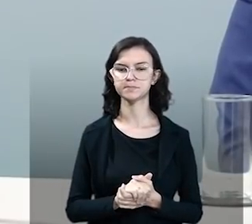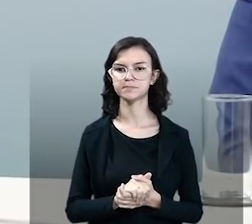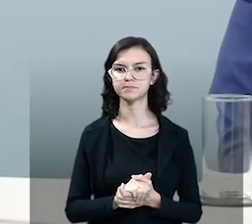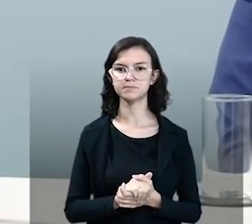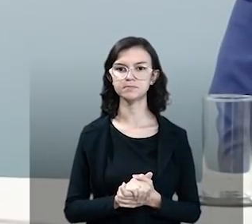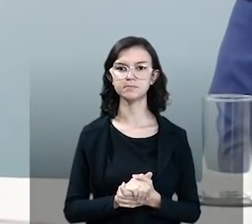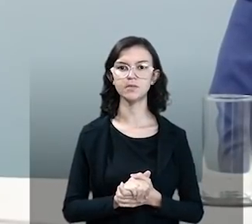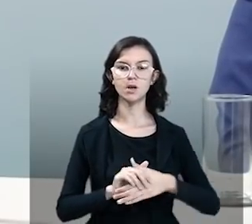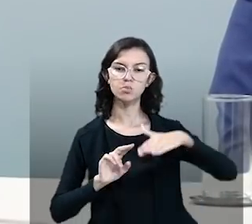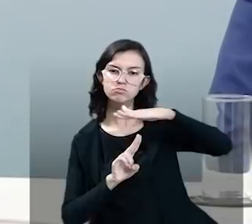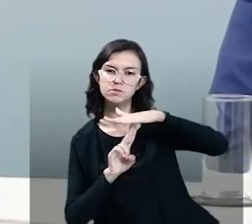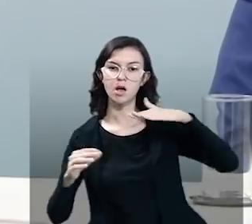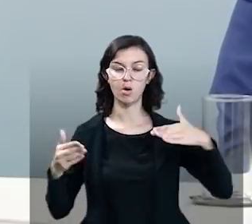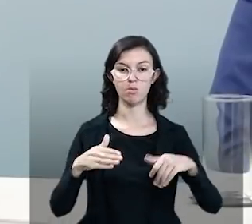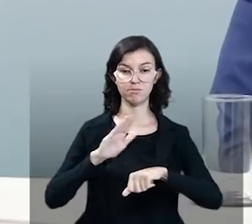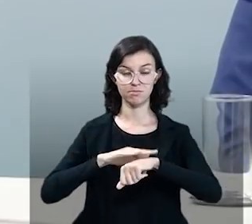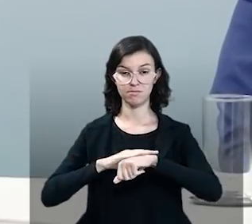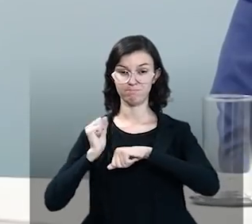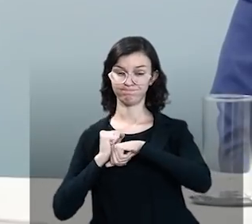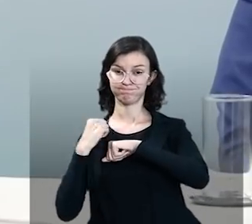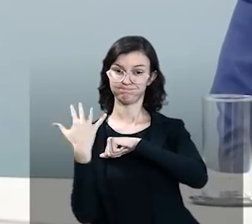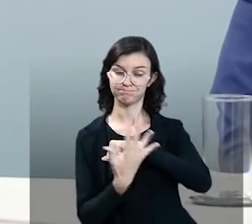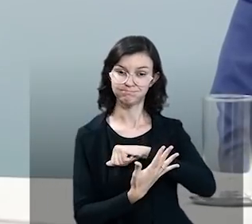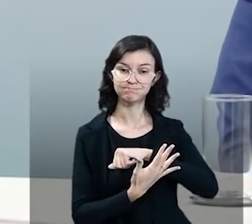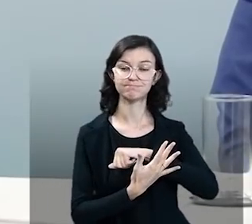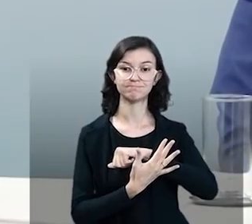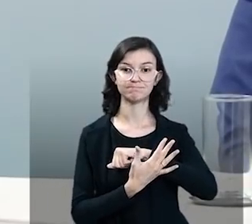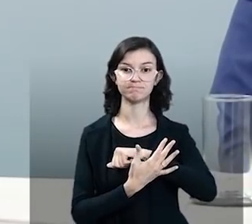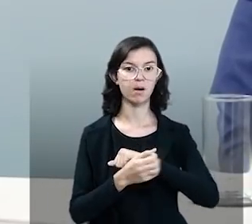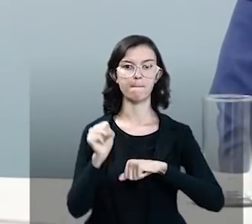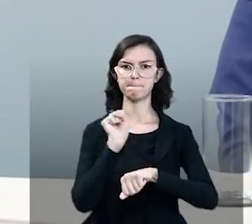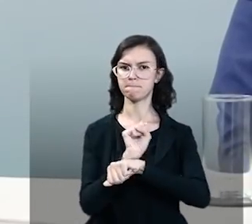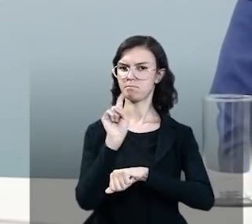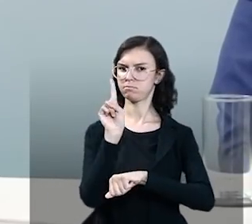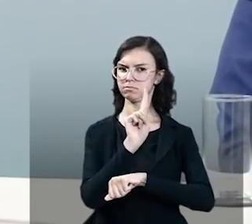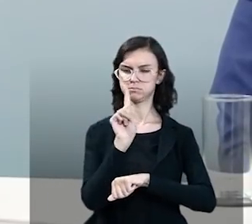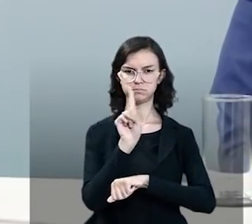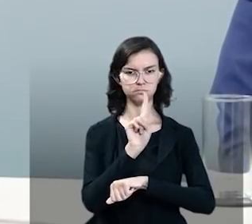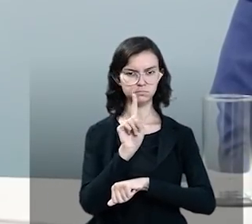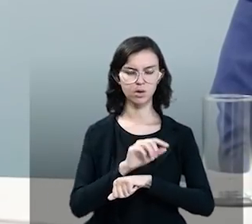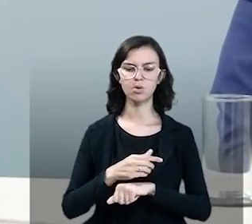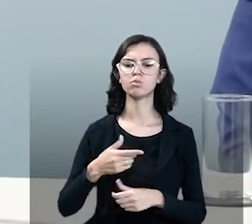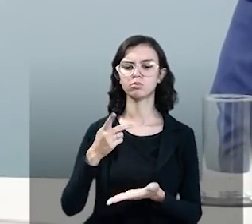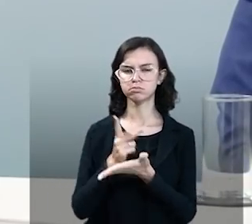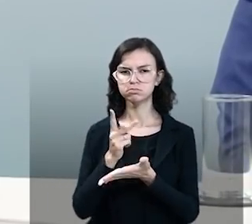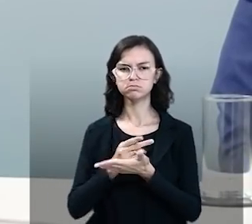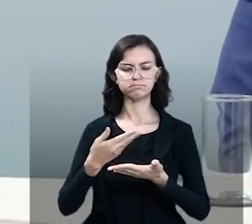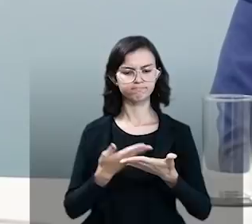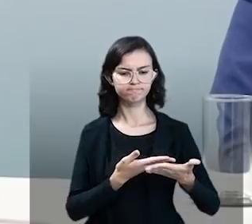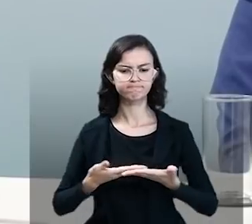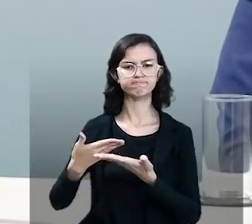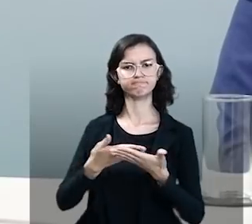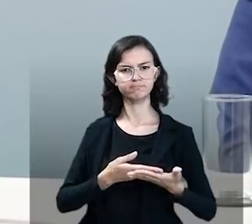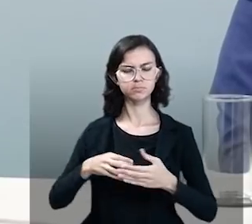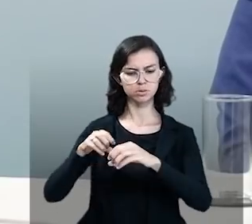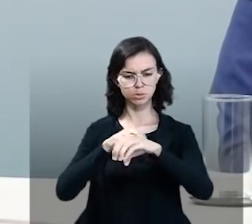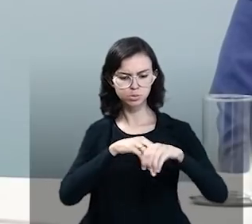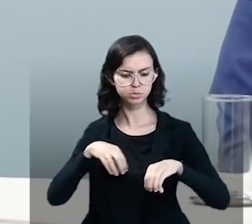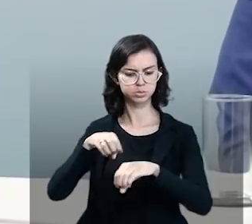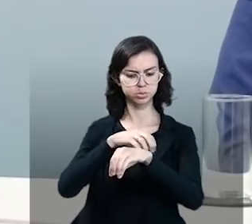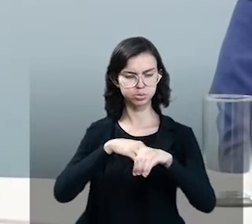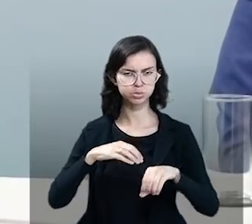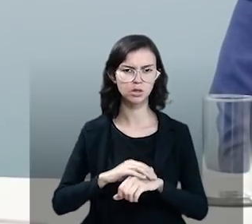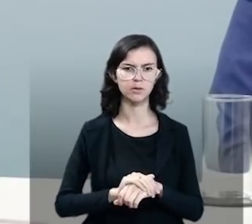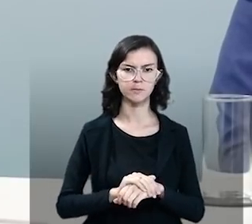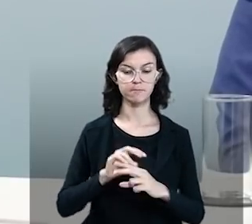As universidades, nesse momento de pandemia, elas não pararam o seu ensino, elas continuaram com o seu ensino,